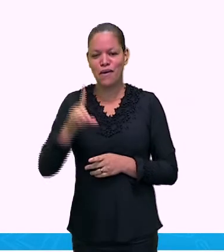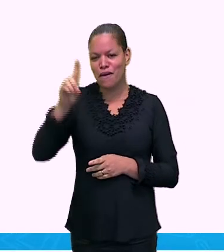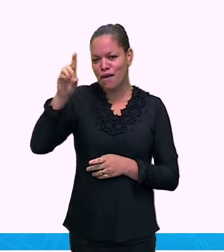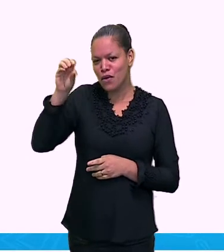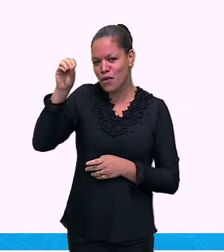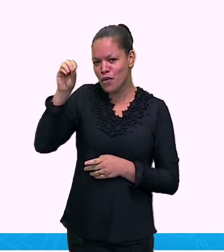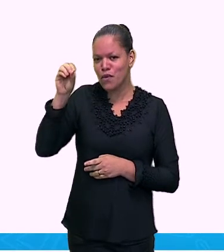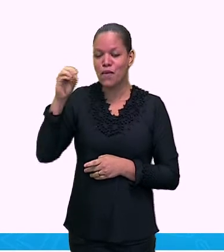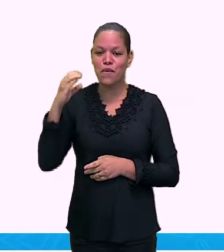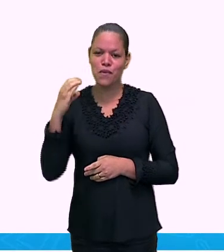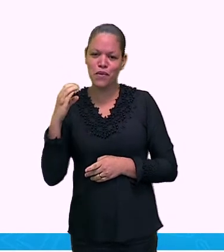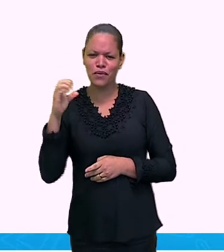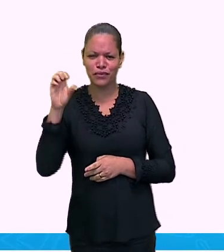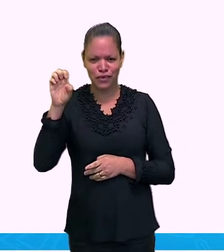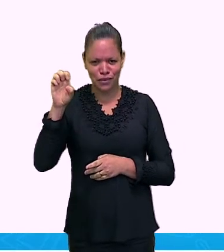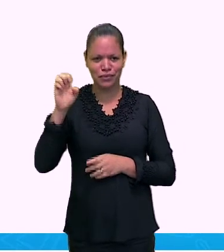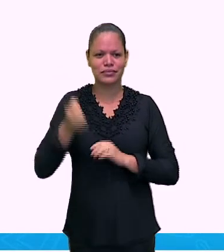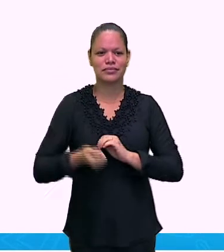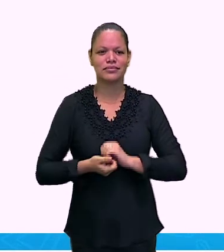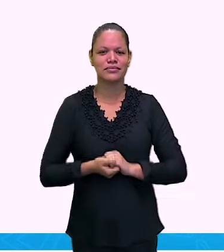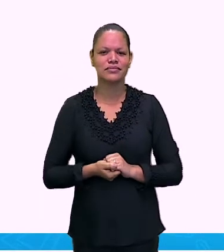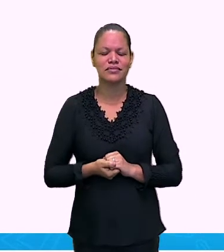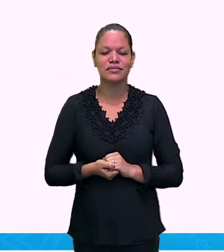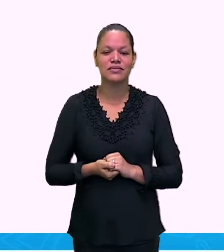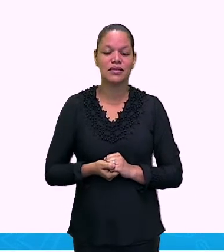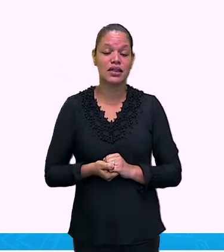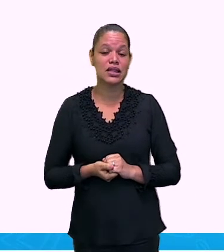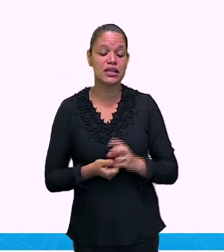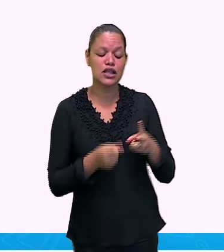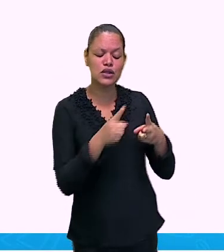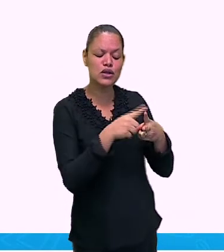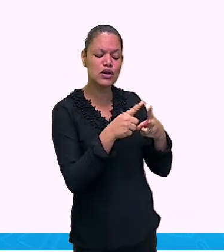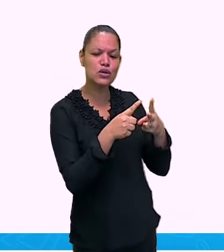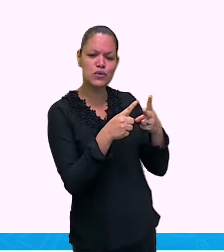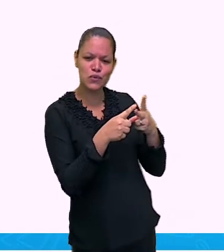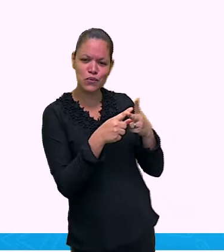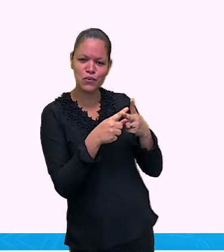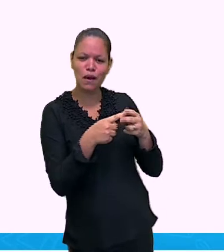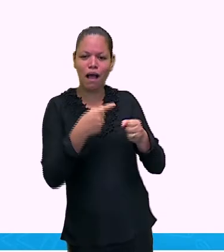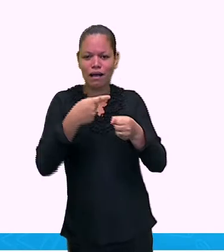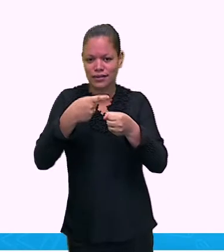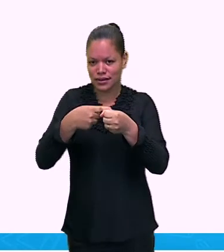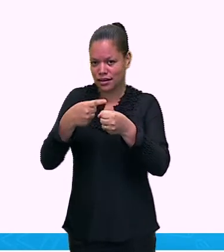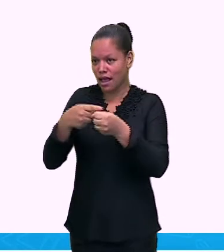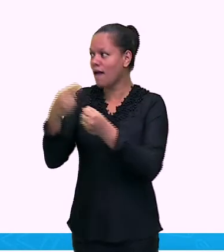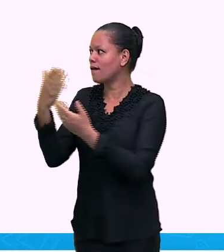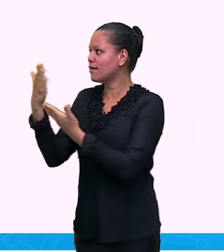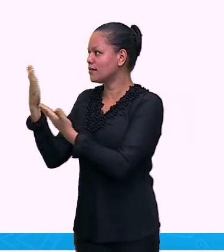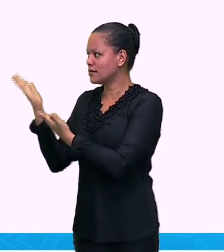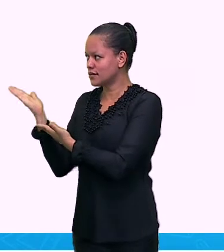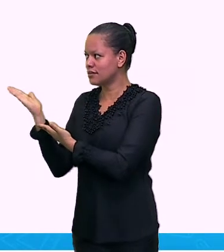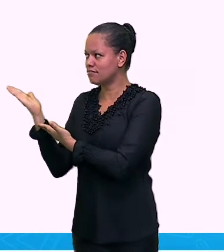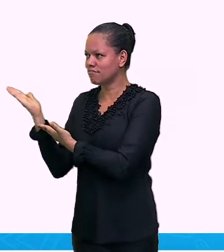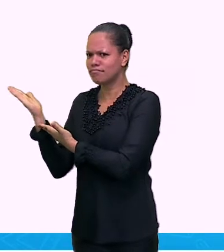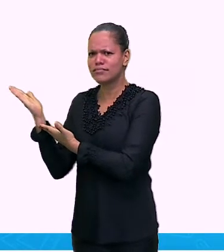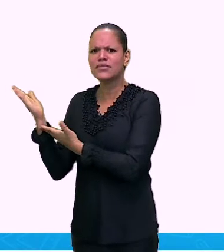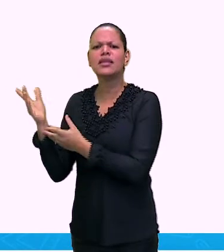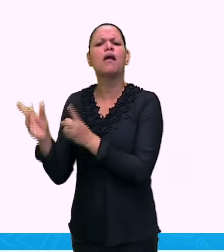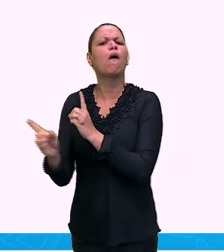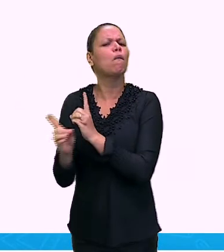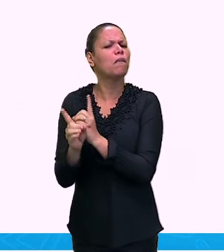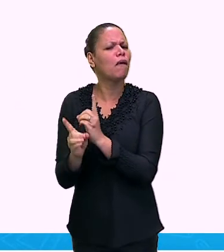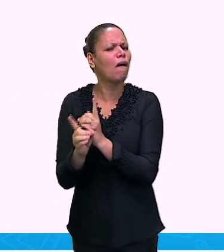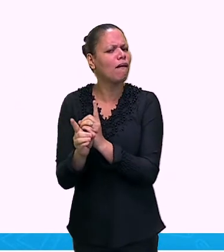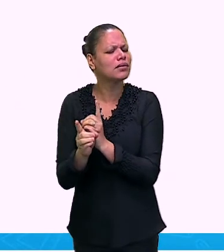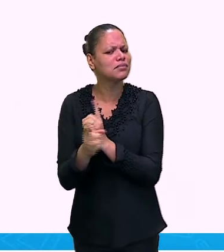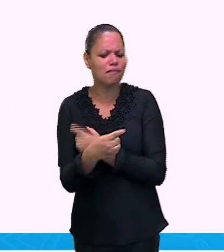Olha só que legal. Os índios Krenak estão muito próximos, gente, do nosso município. E